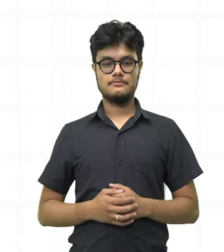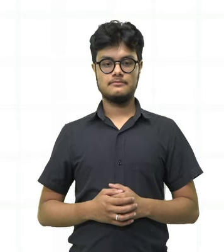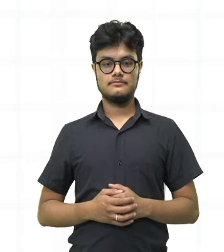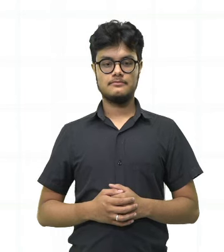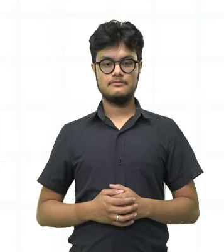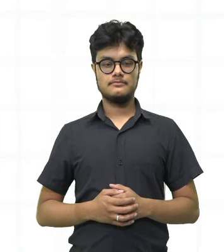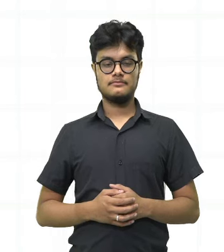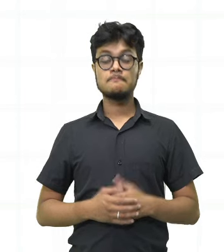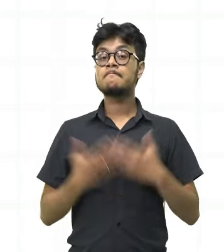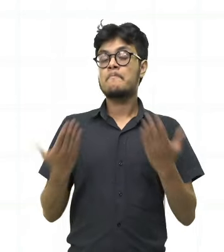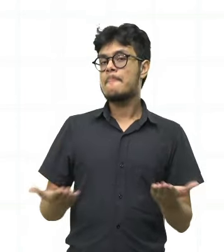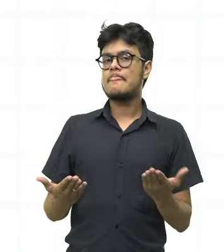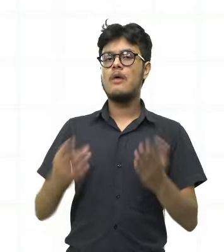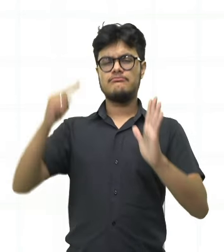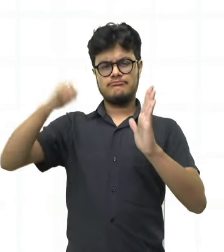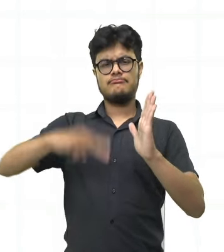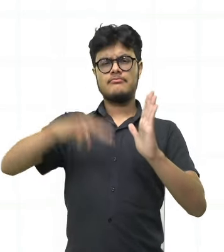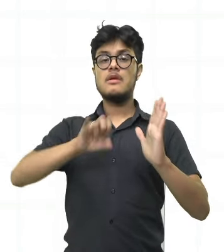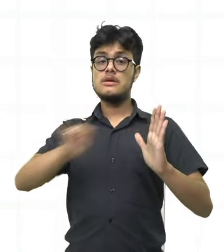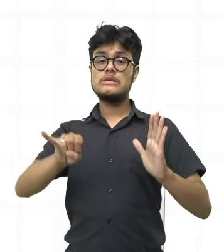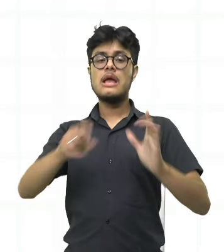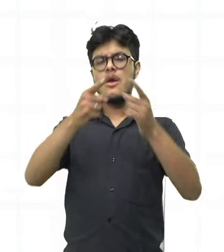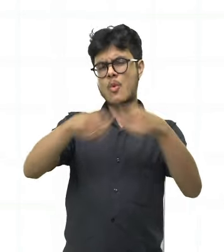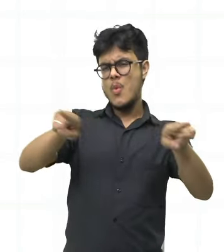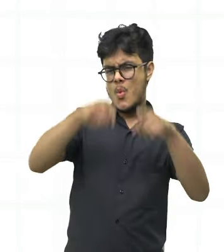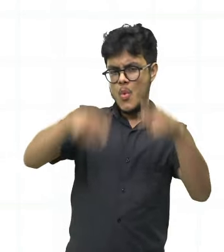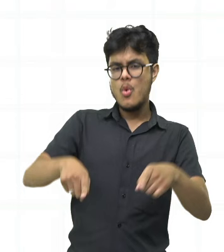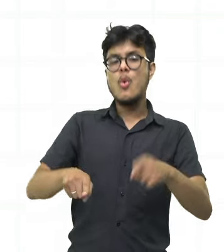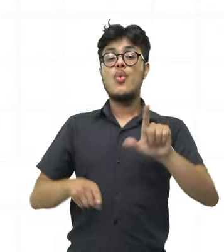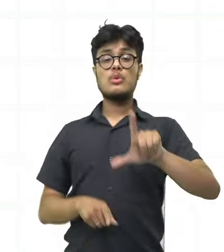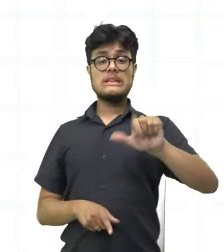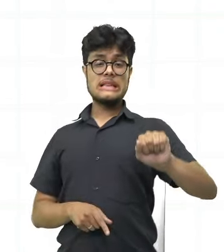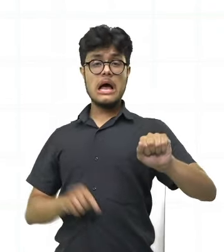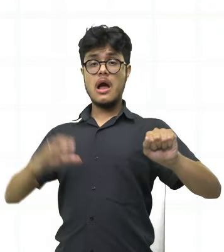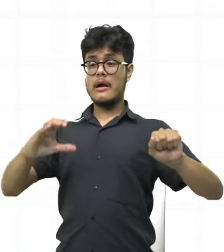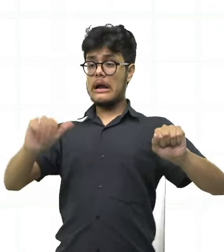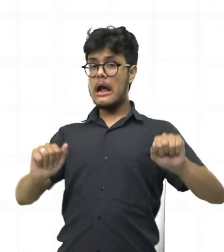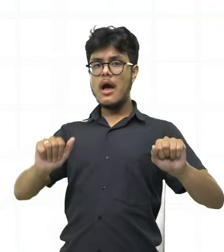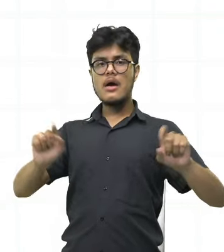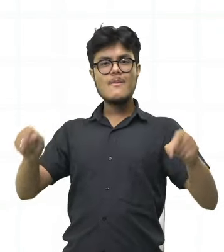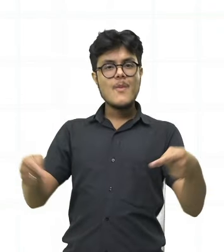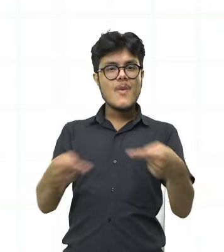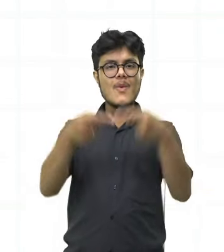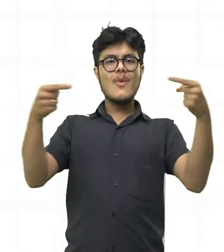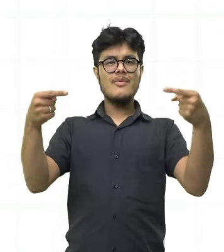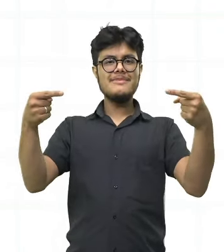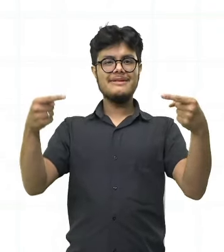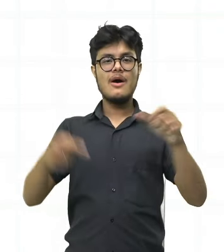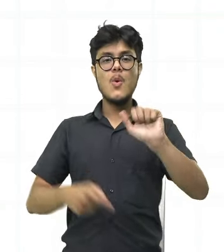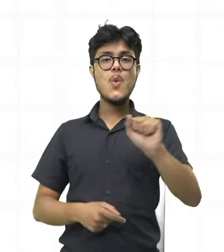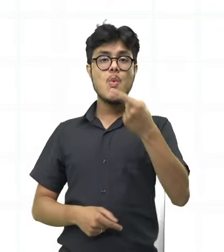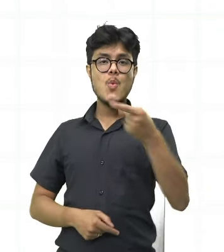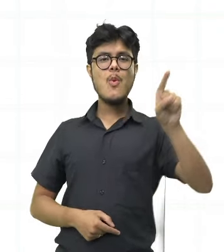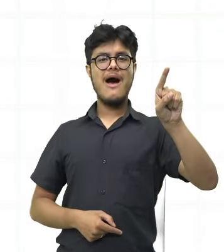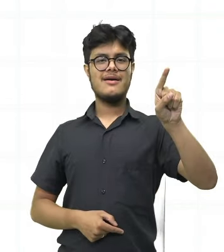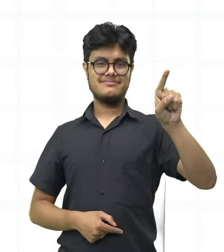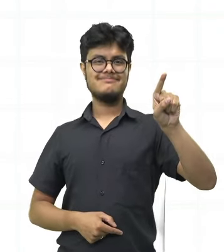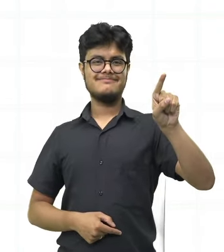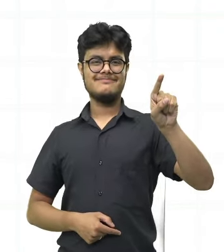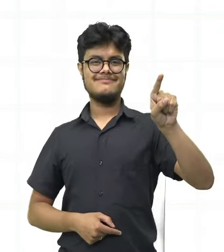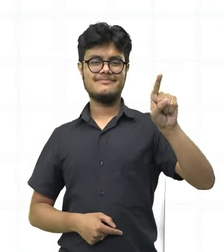sabiá. Ó, o lá, cá, sabiá. Vejam que todos terminam aqui com o nosso azinho mais